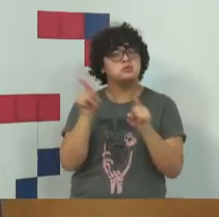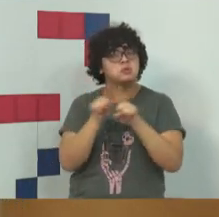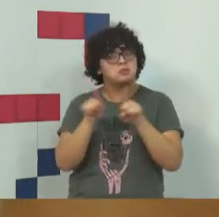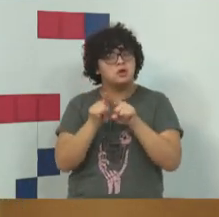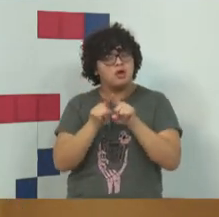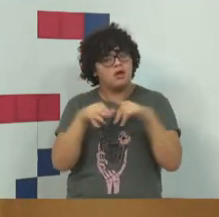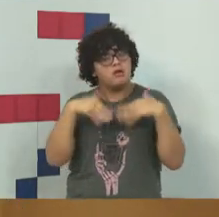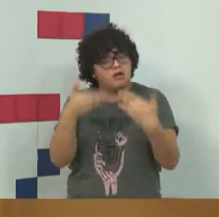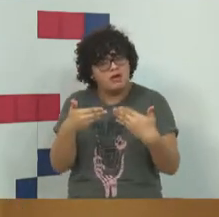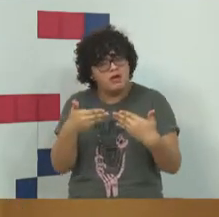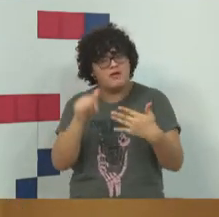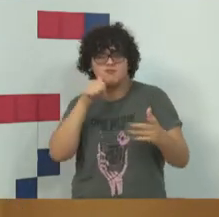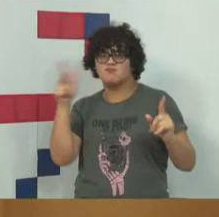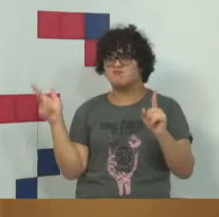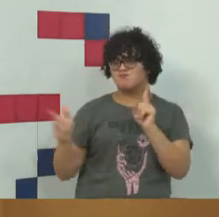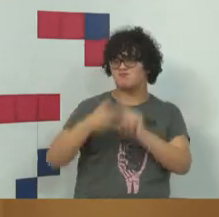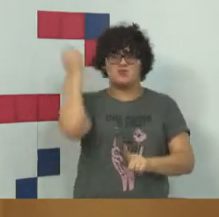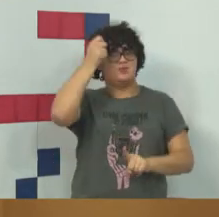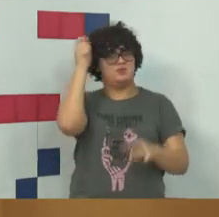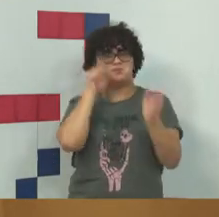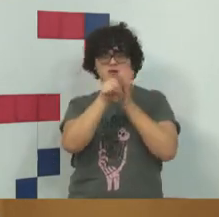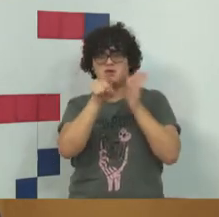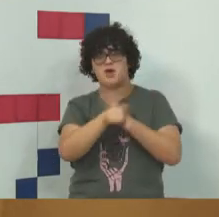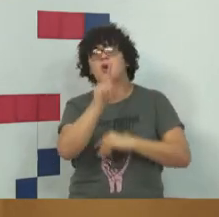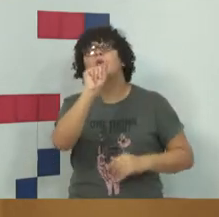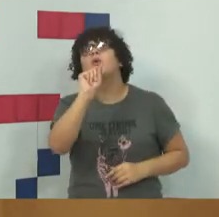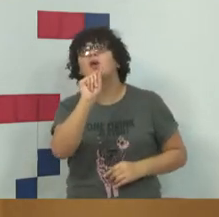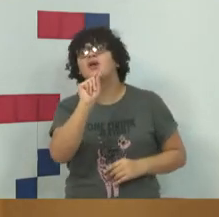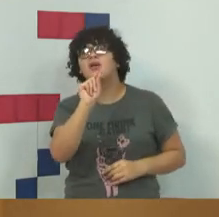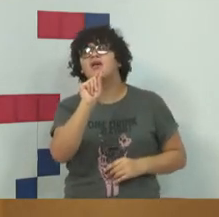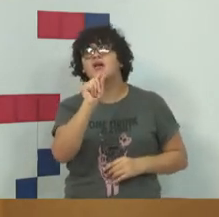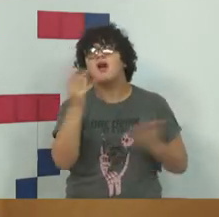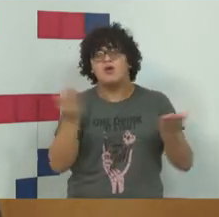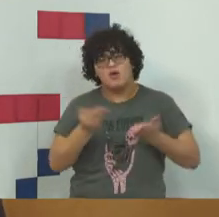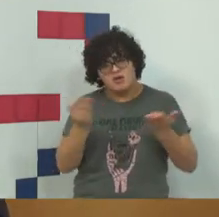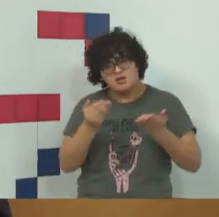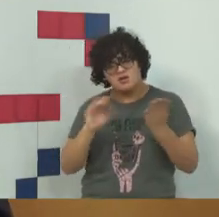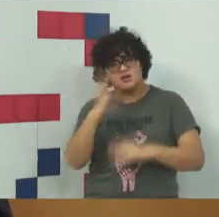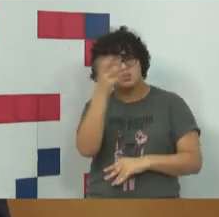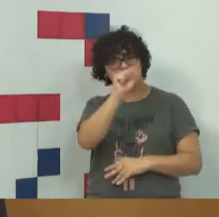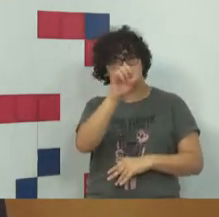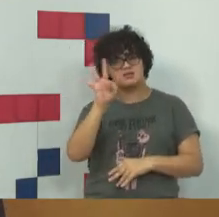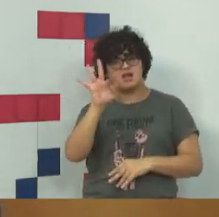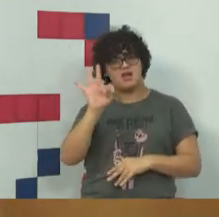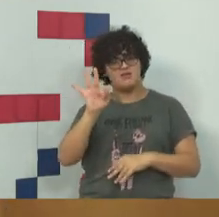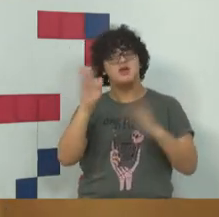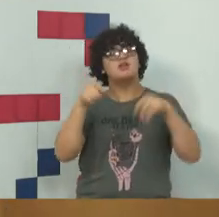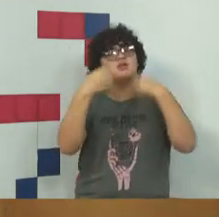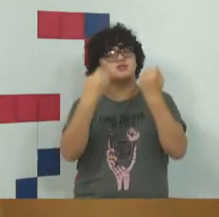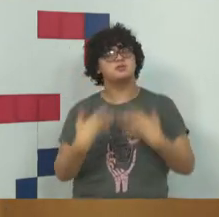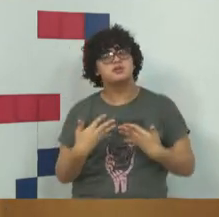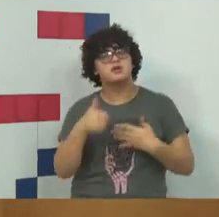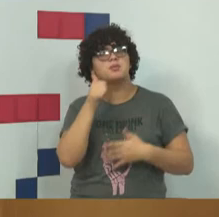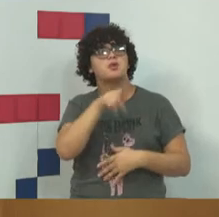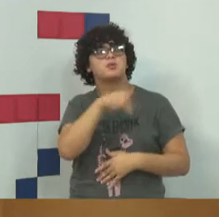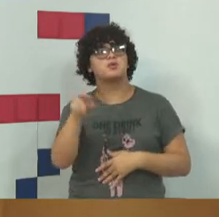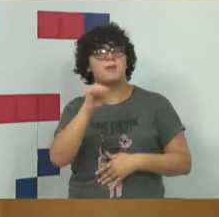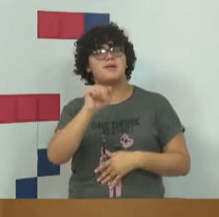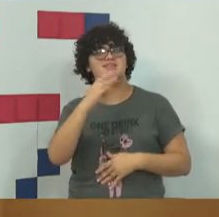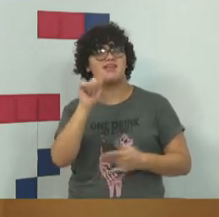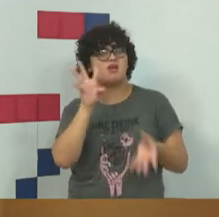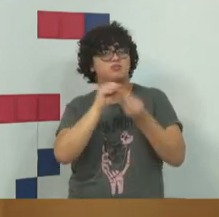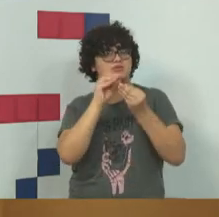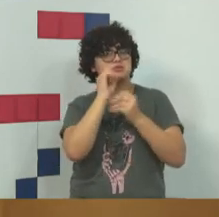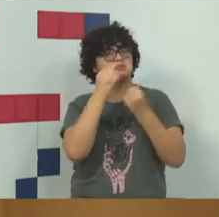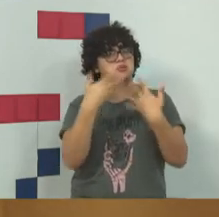e aí a campeã de perguntas é sobre o inquérito que está ocorrendo no STF. A professora Marcela já deu uma pincelada,